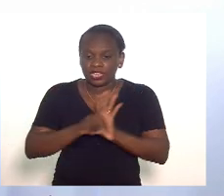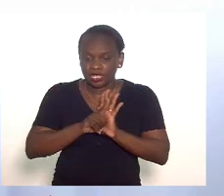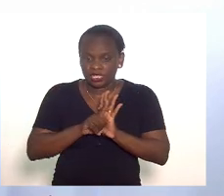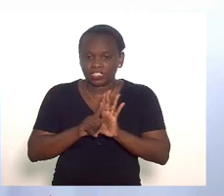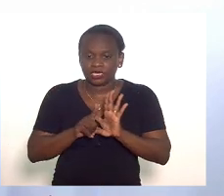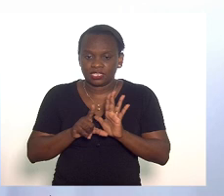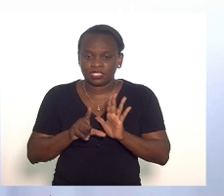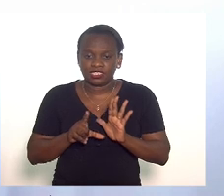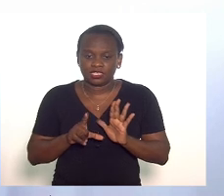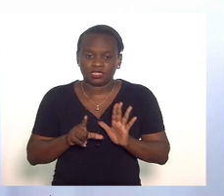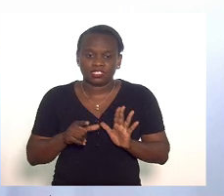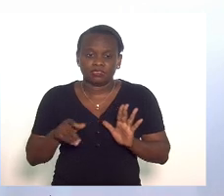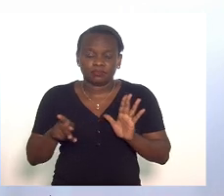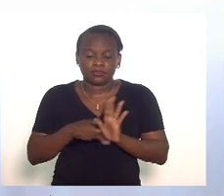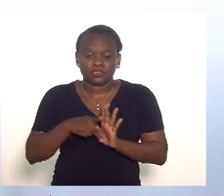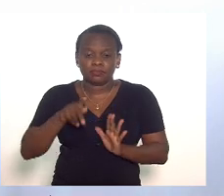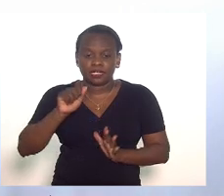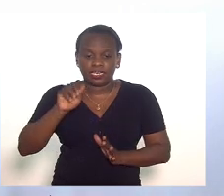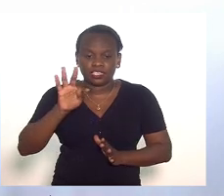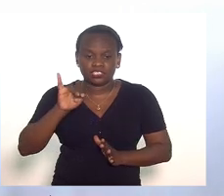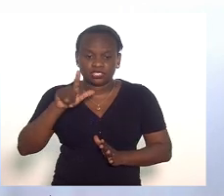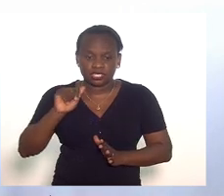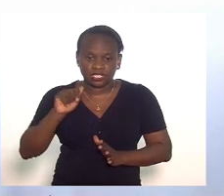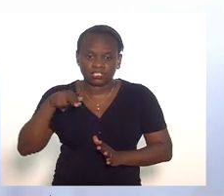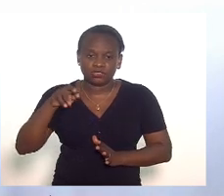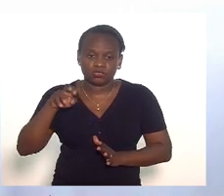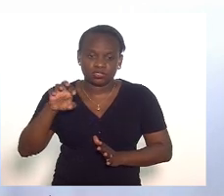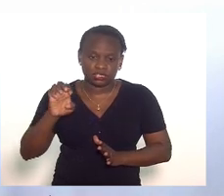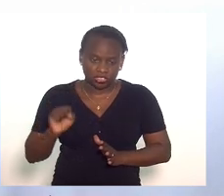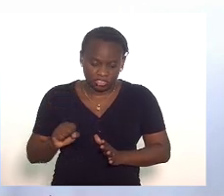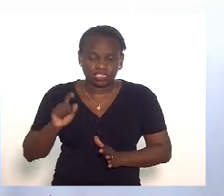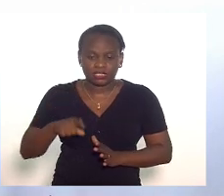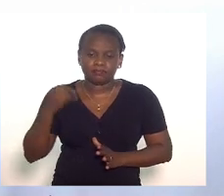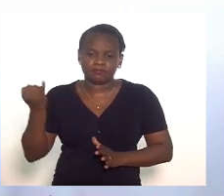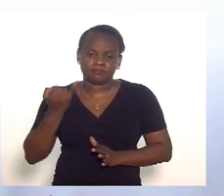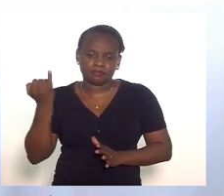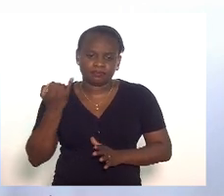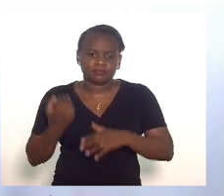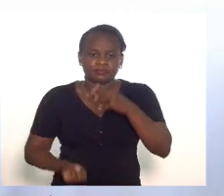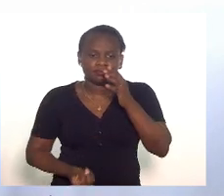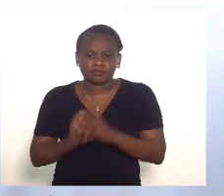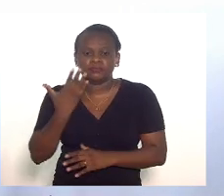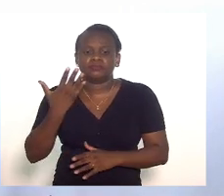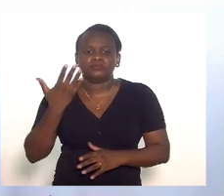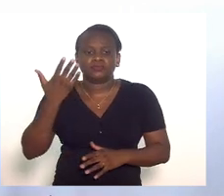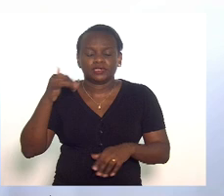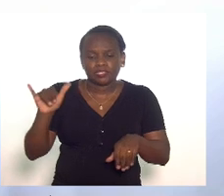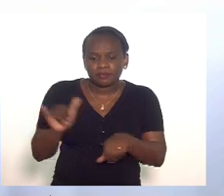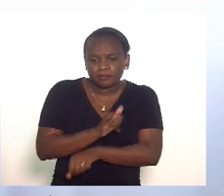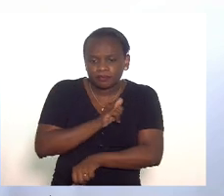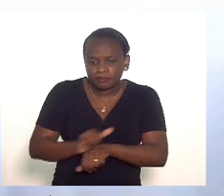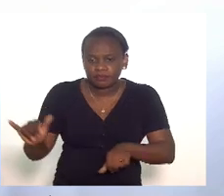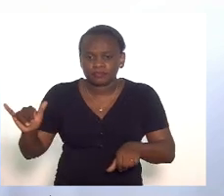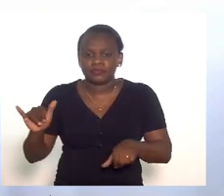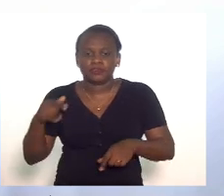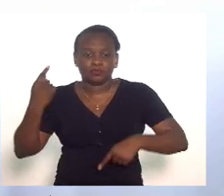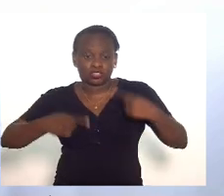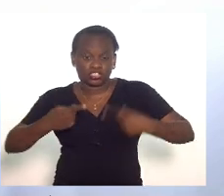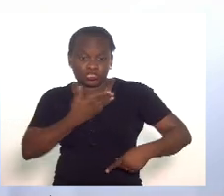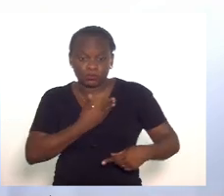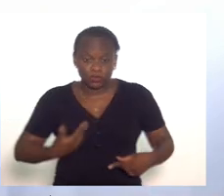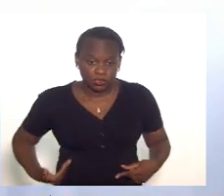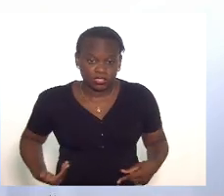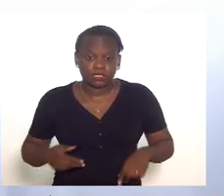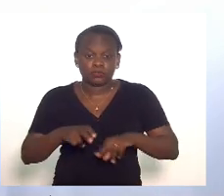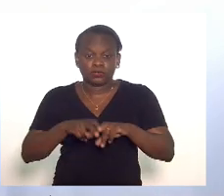deputado Atila Nunes foi fundamental foi criar essa estratégia como política pública